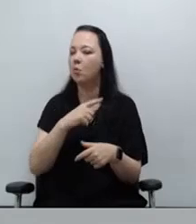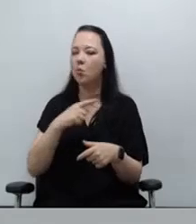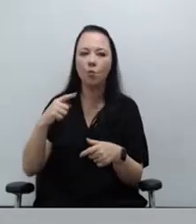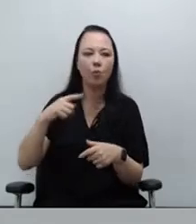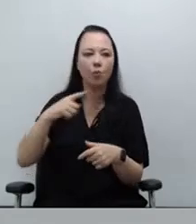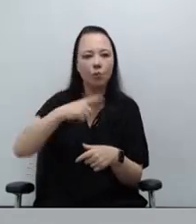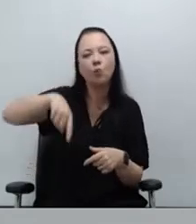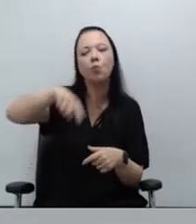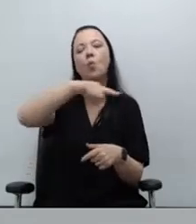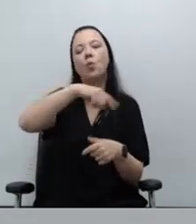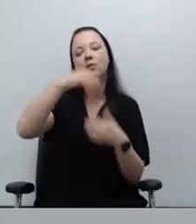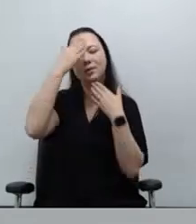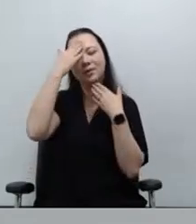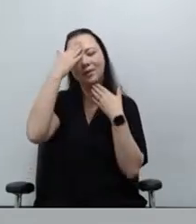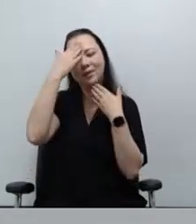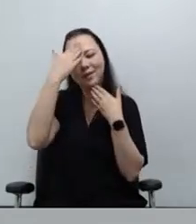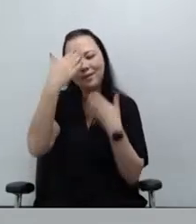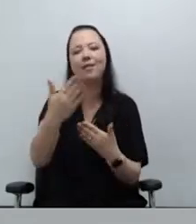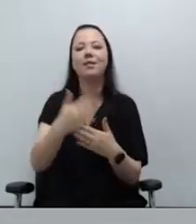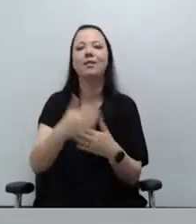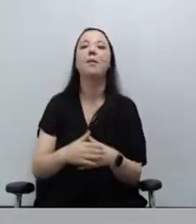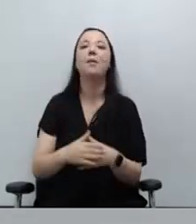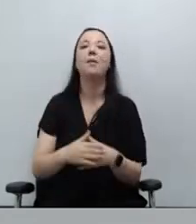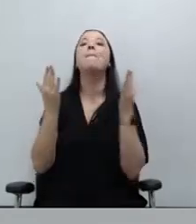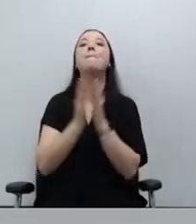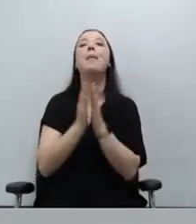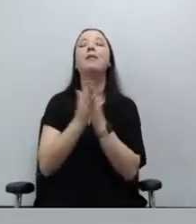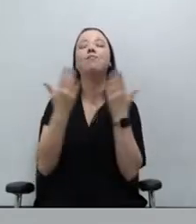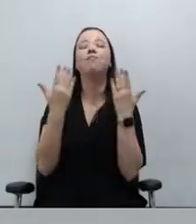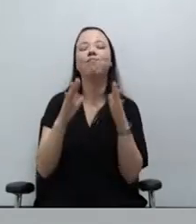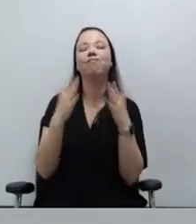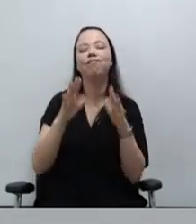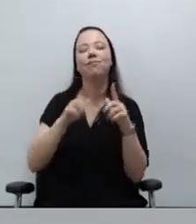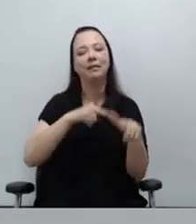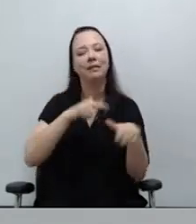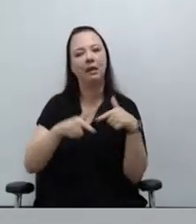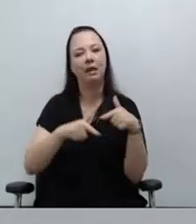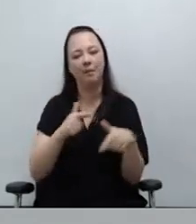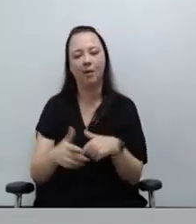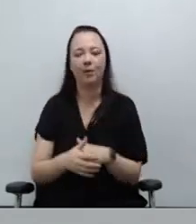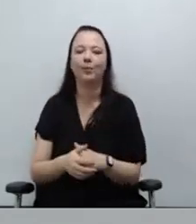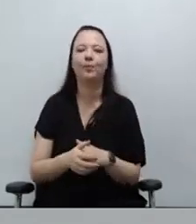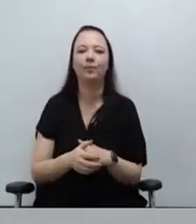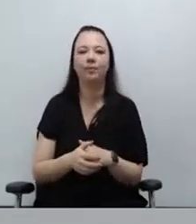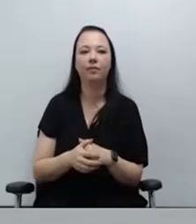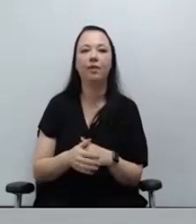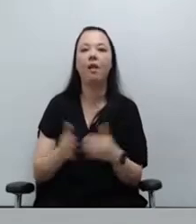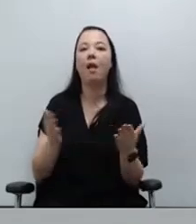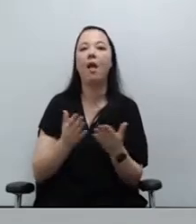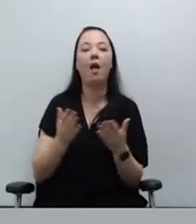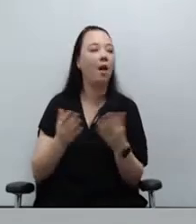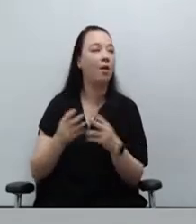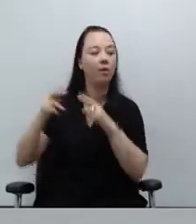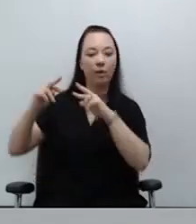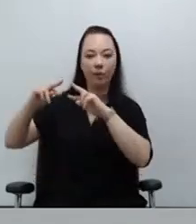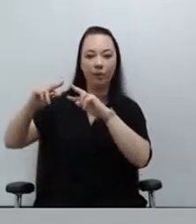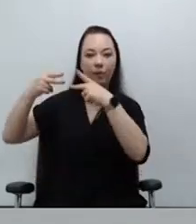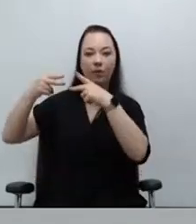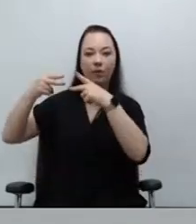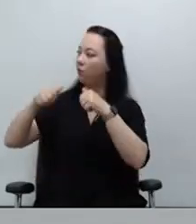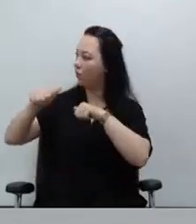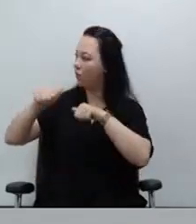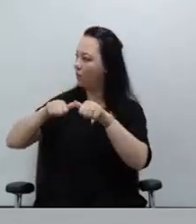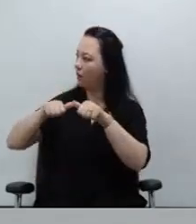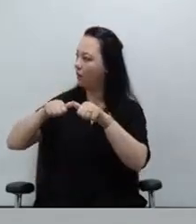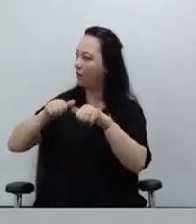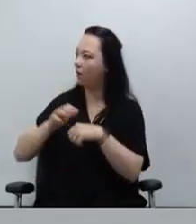merecem nosso agradecimento e parabéns pelo trabalho. Agora, a gente vai precisar trocar de link para passar... Não precisa trocar de